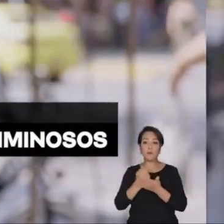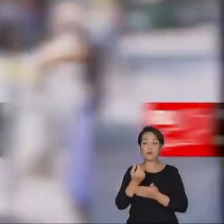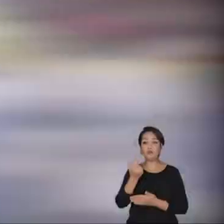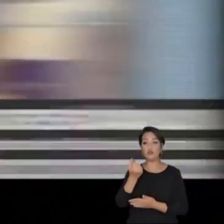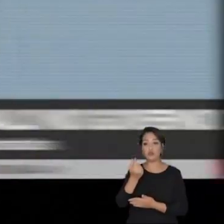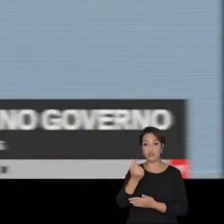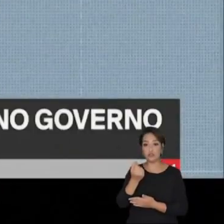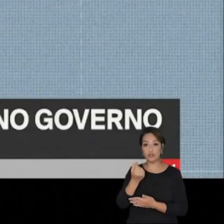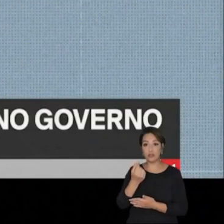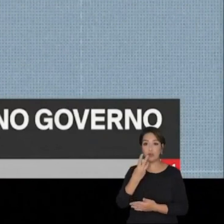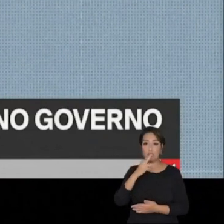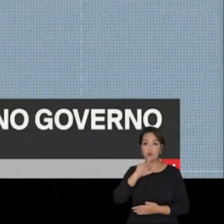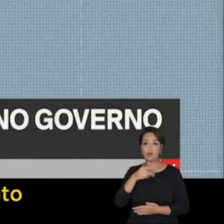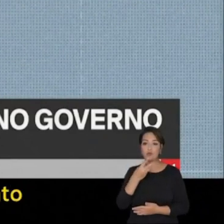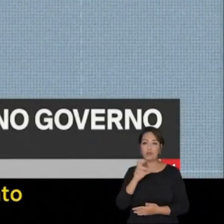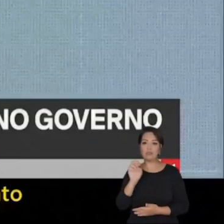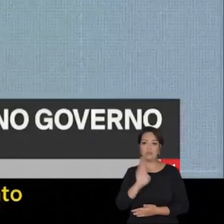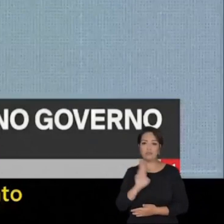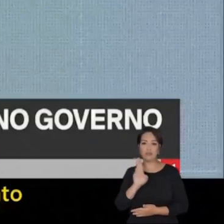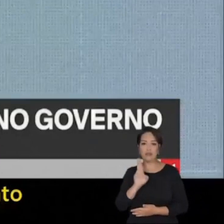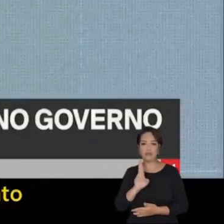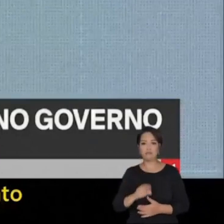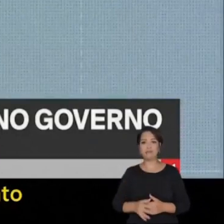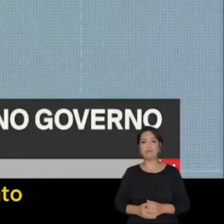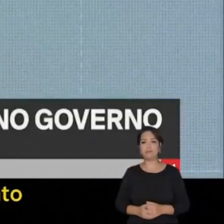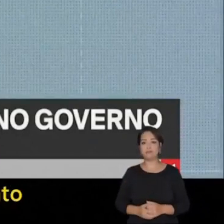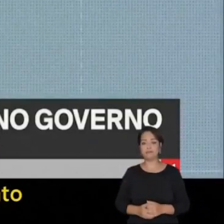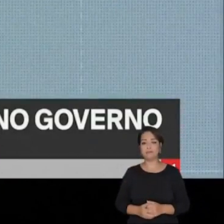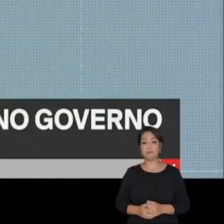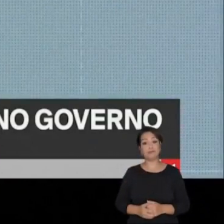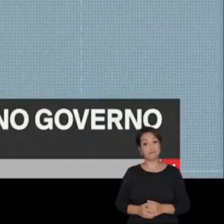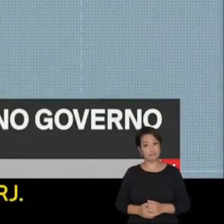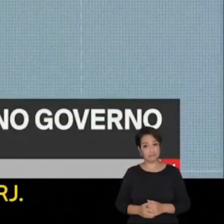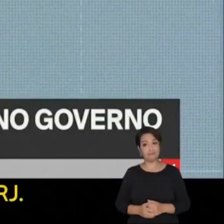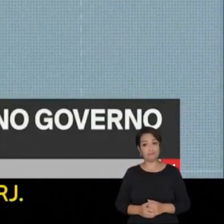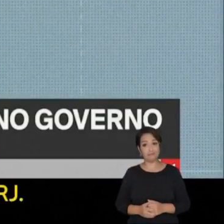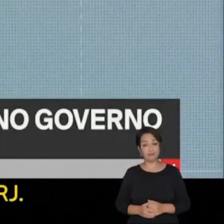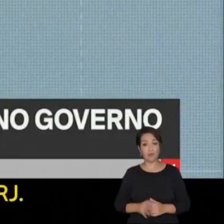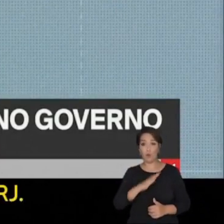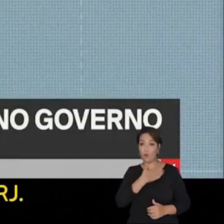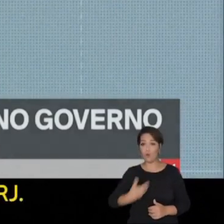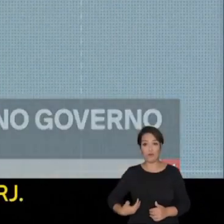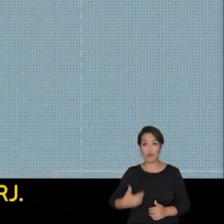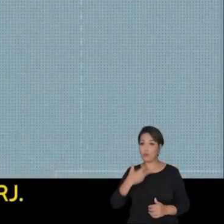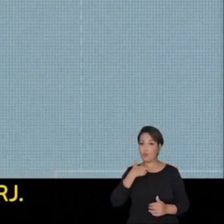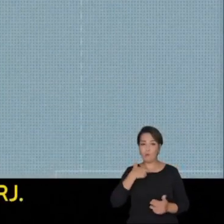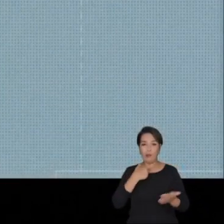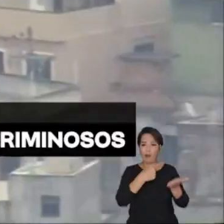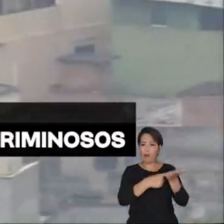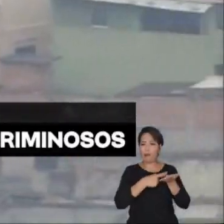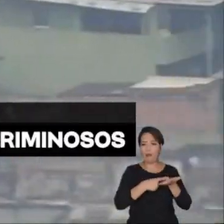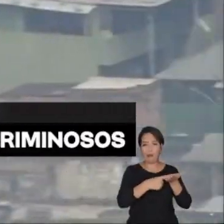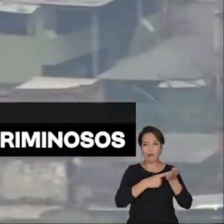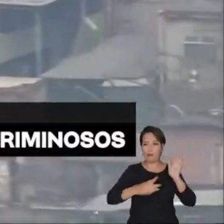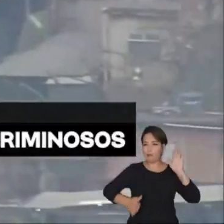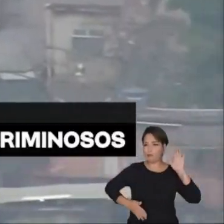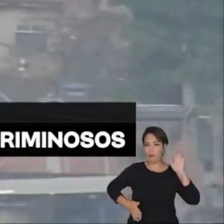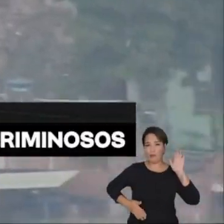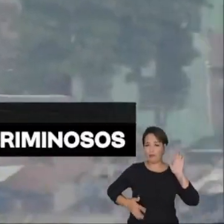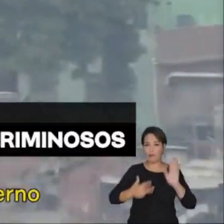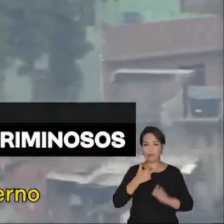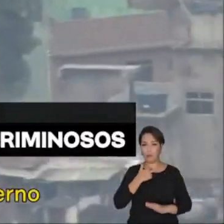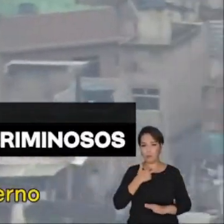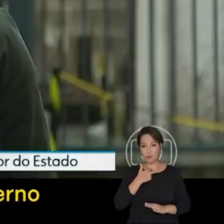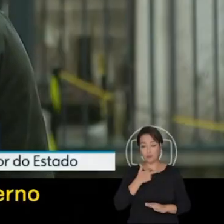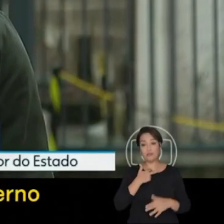bandido. E o homem que se identifica como pai do traficante Chico Bento também estava na lista do CEPERJ. A função de